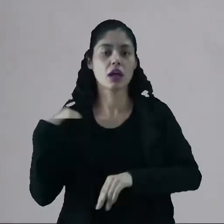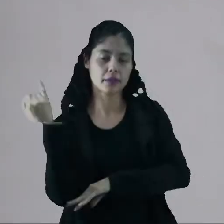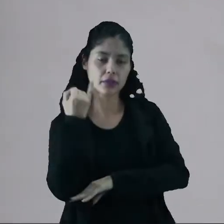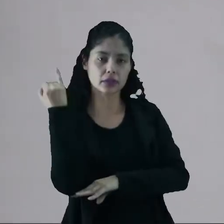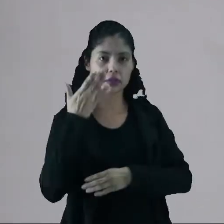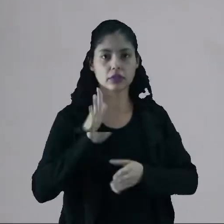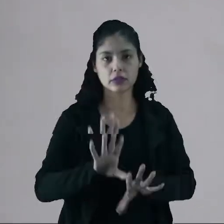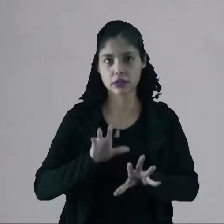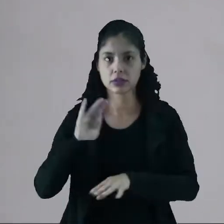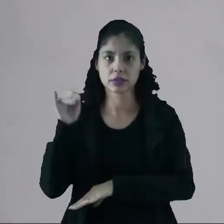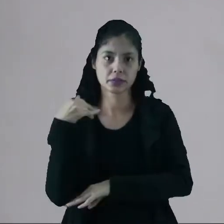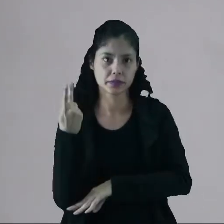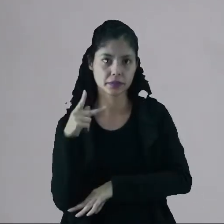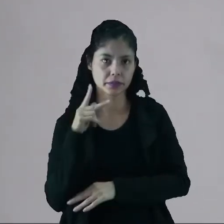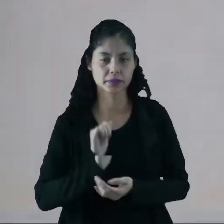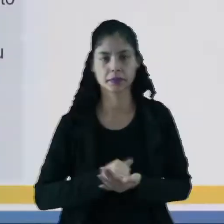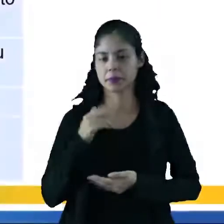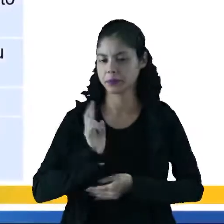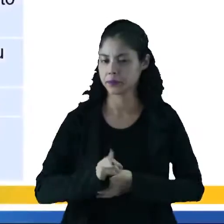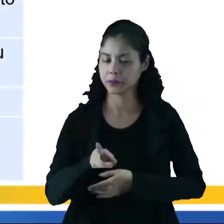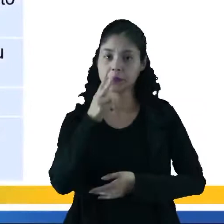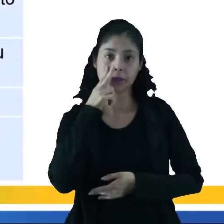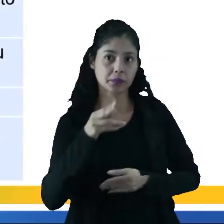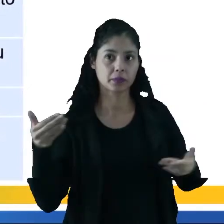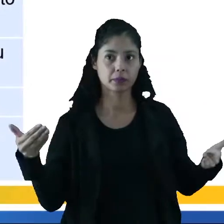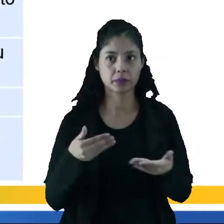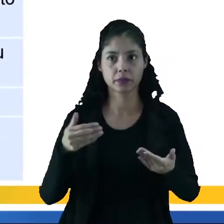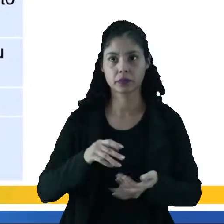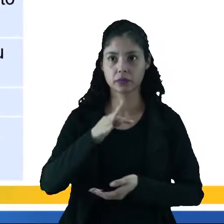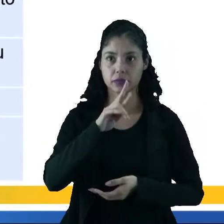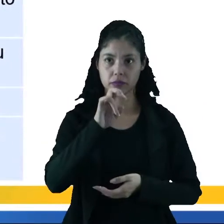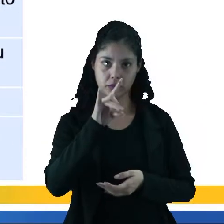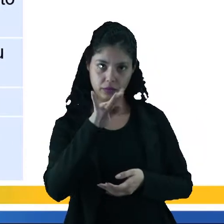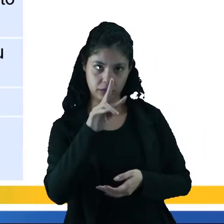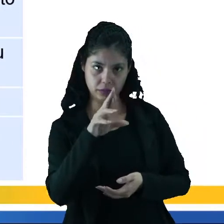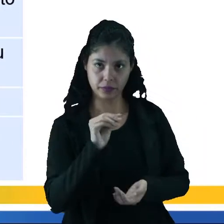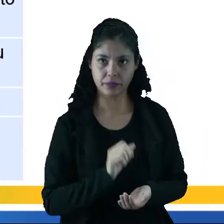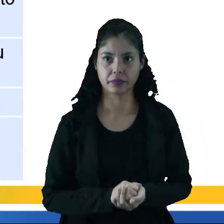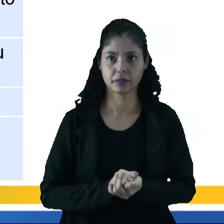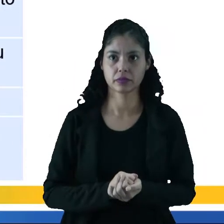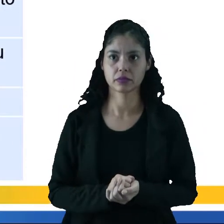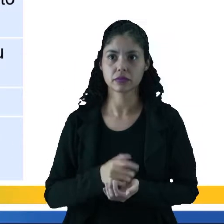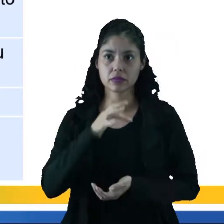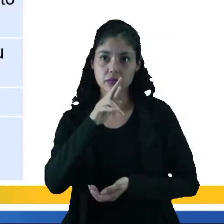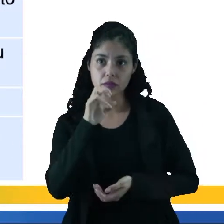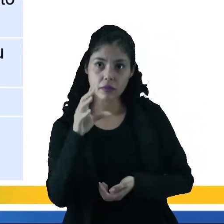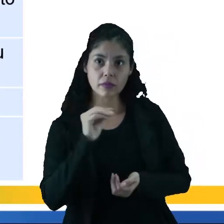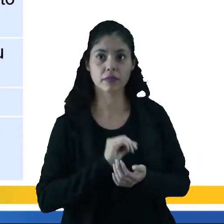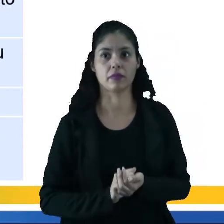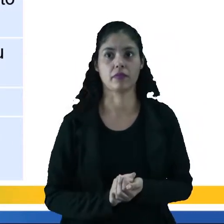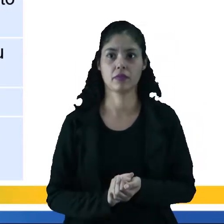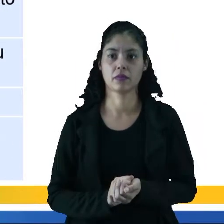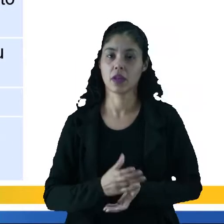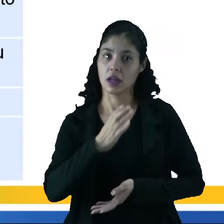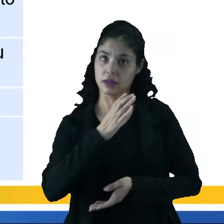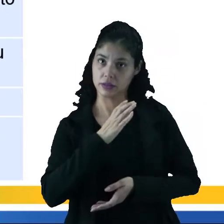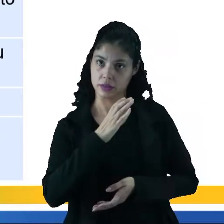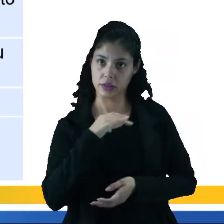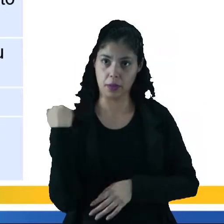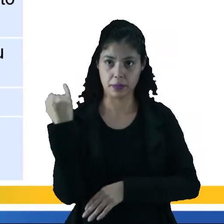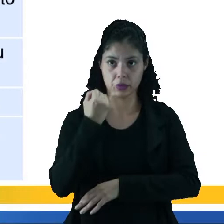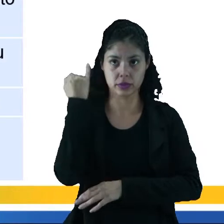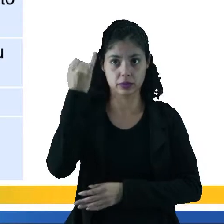importantes nesse período. Vamos continuar aqui, vendo agora o 400. Eu tenho Florença, como uma cidade muito